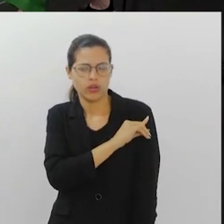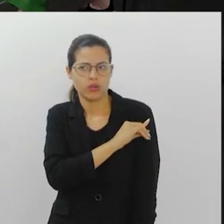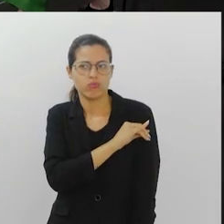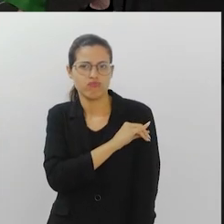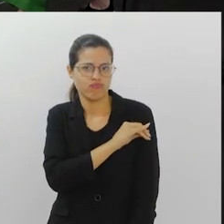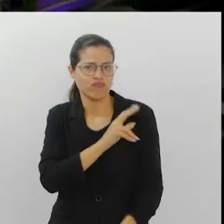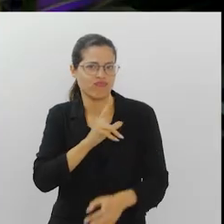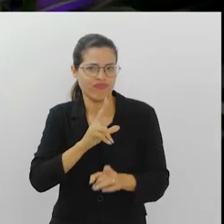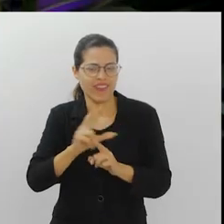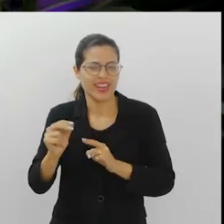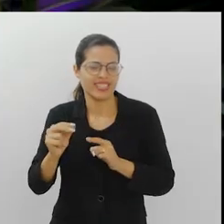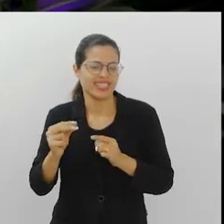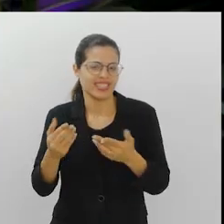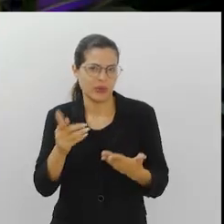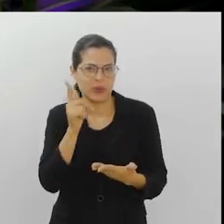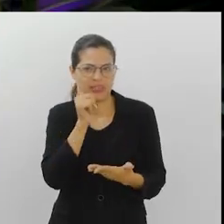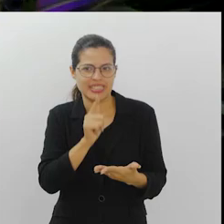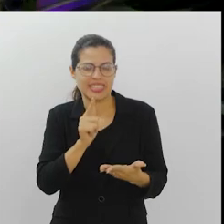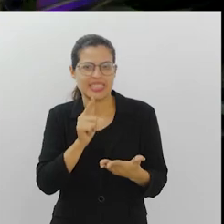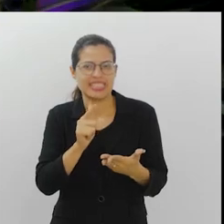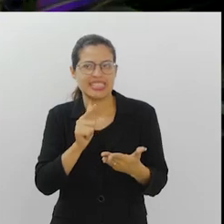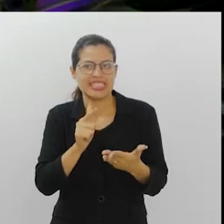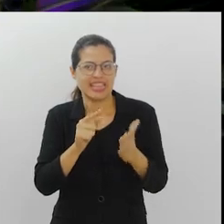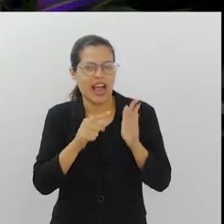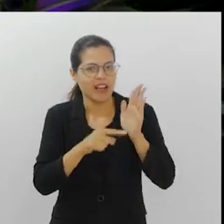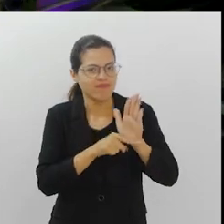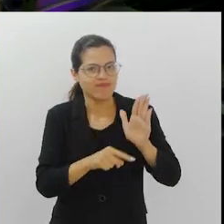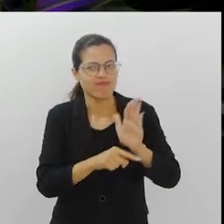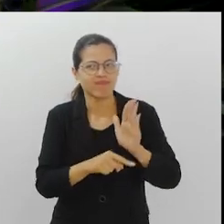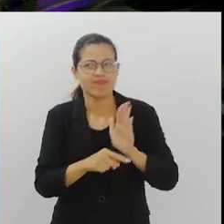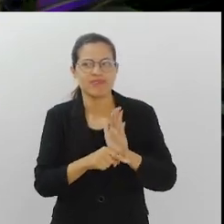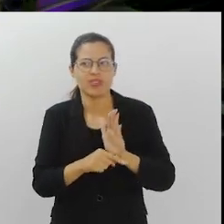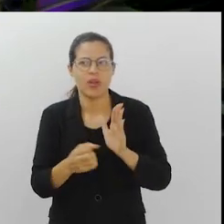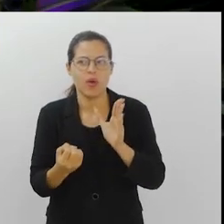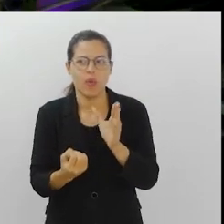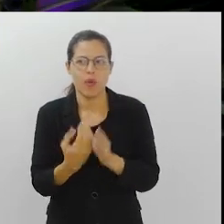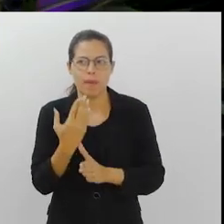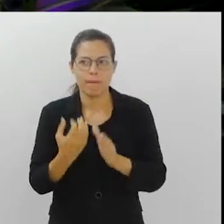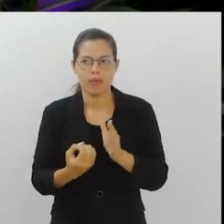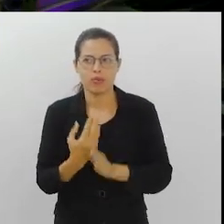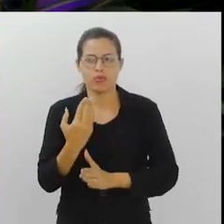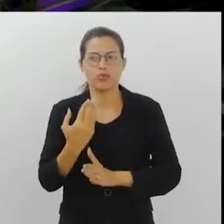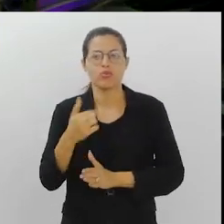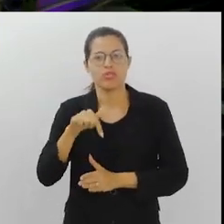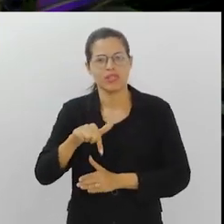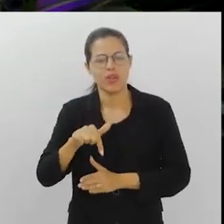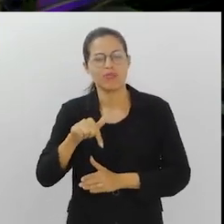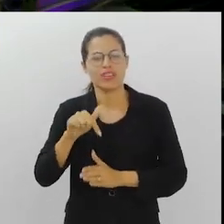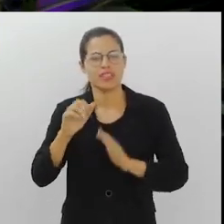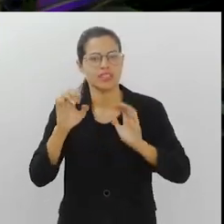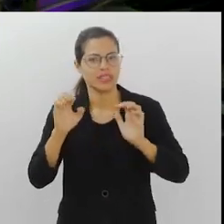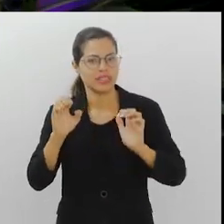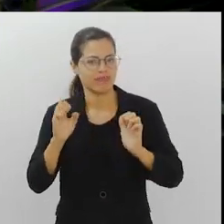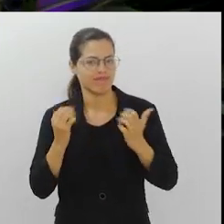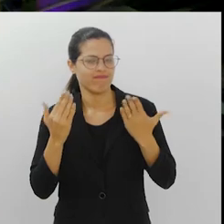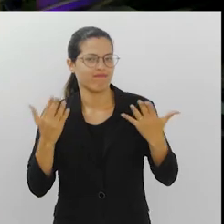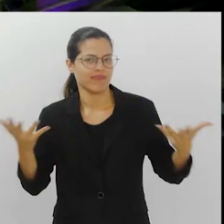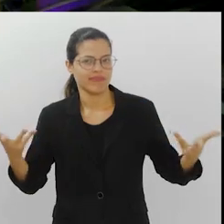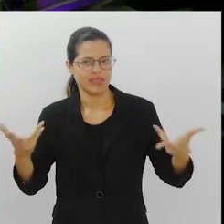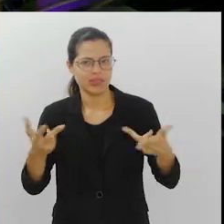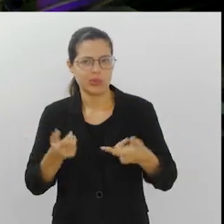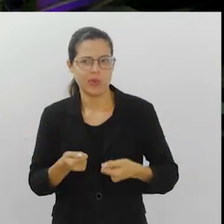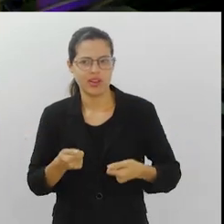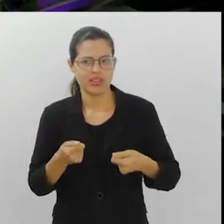ganhando. E ganha todos com a produção, que com certeza será de qualidade, a